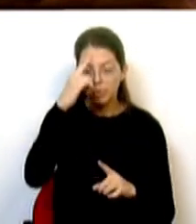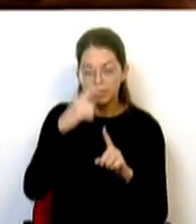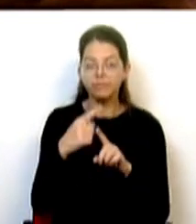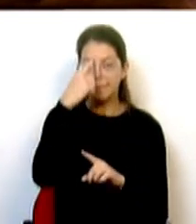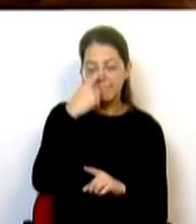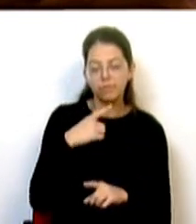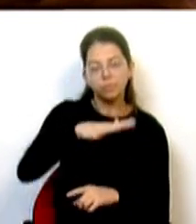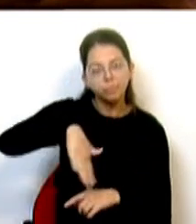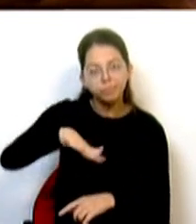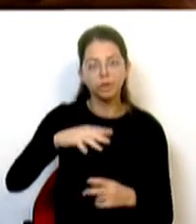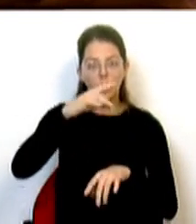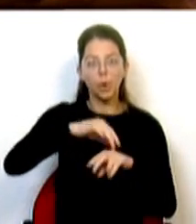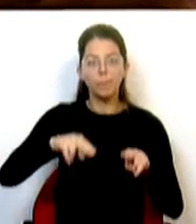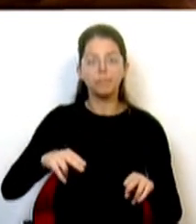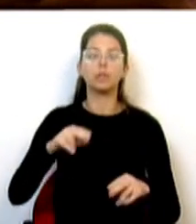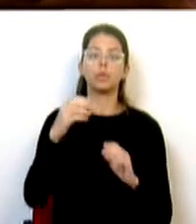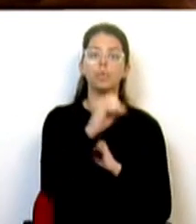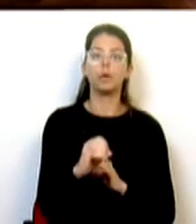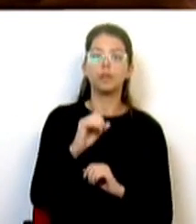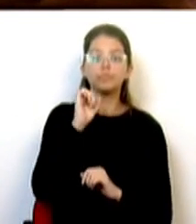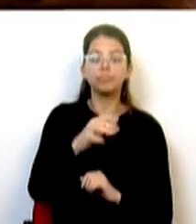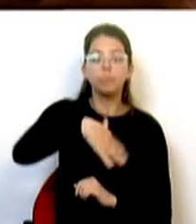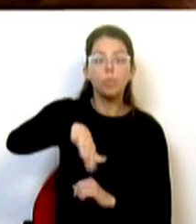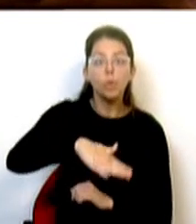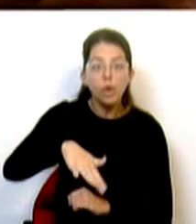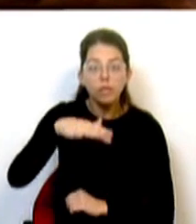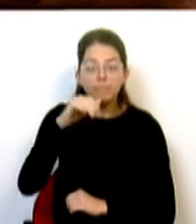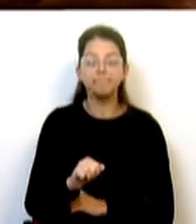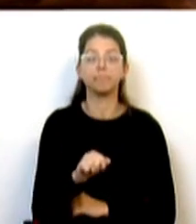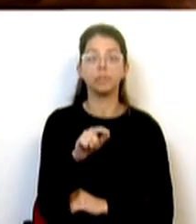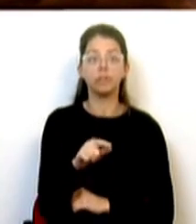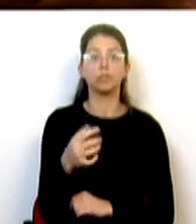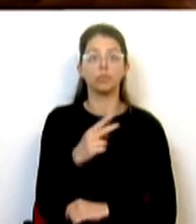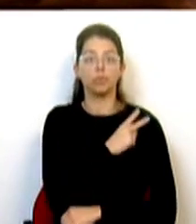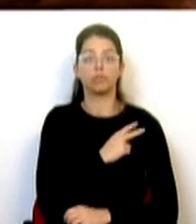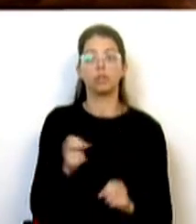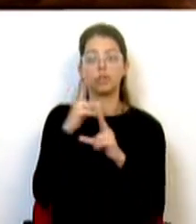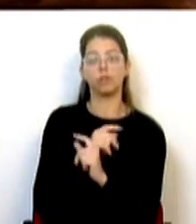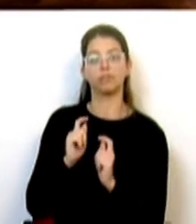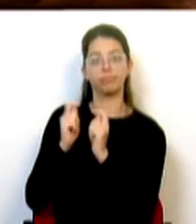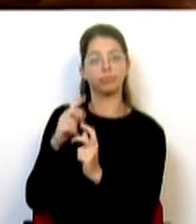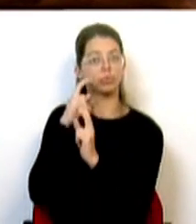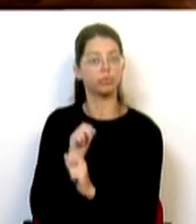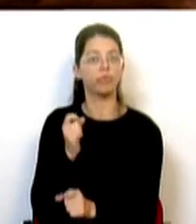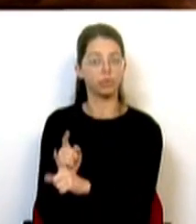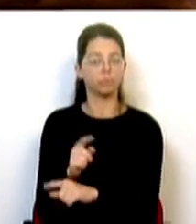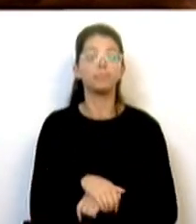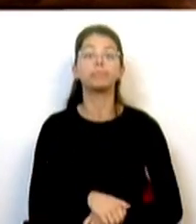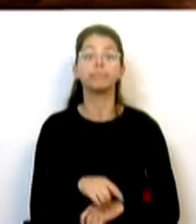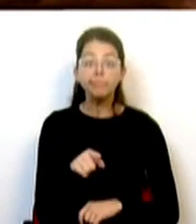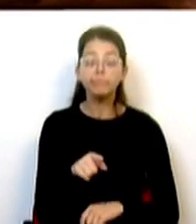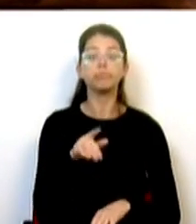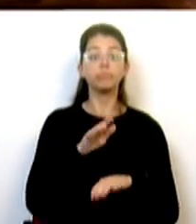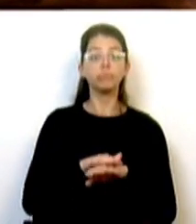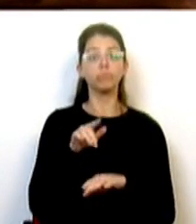localização do futuro hospital do Oeste, tendo sido a dedicar tal estudo à Universidade Nova. Assim, e na sequência de tal